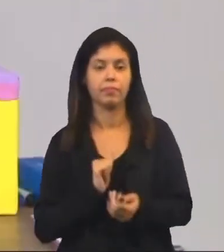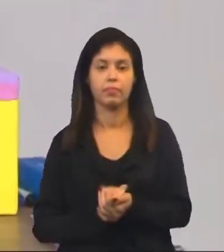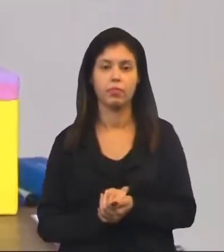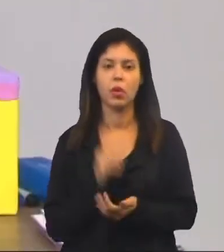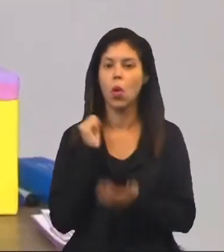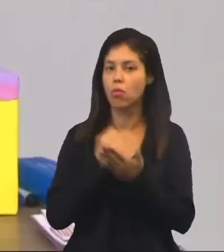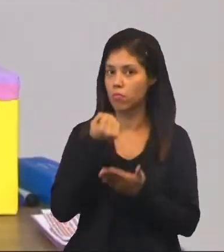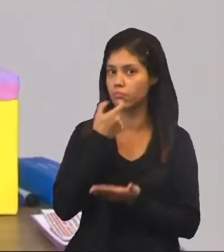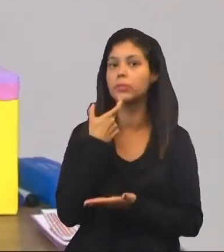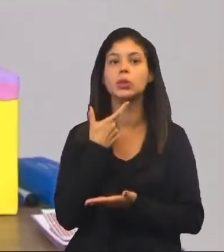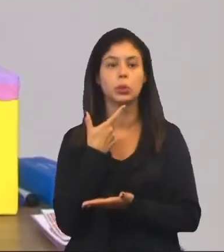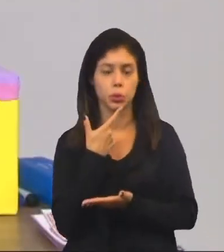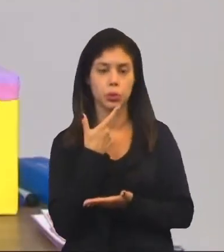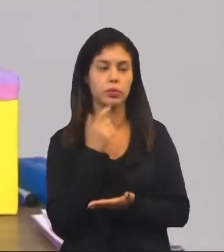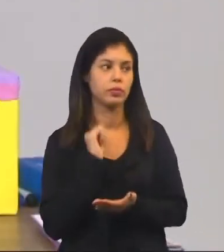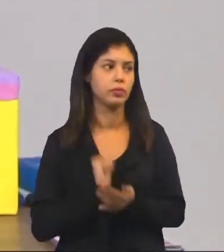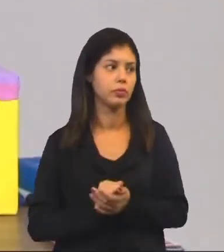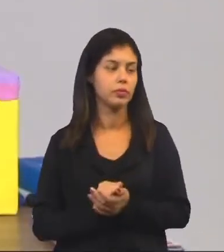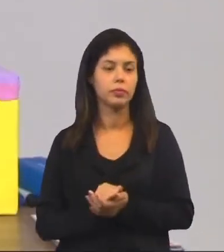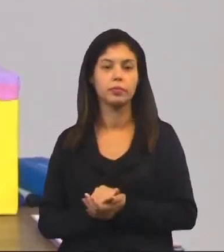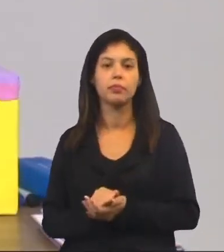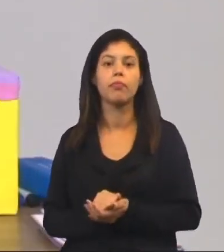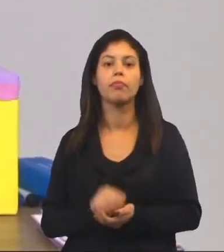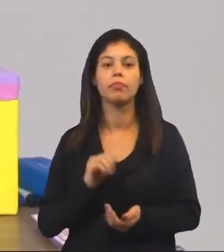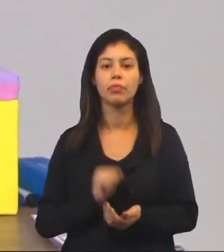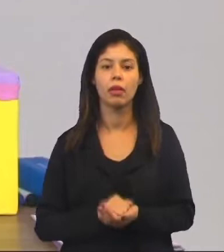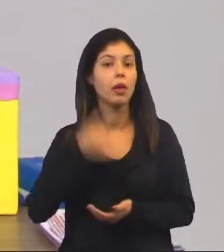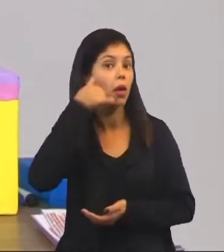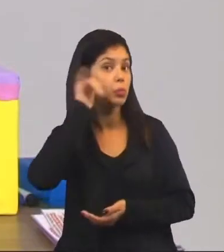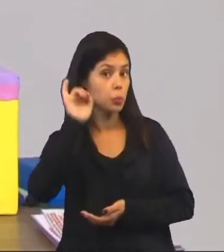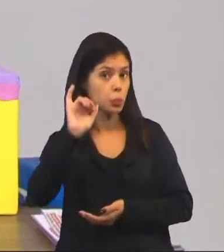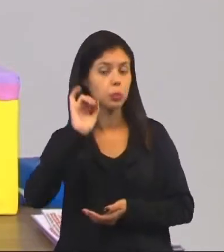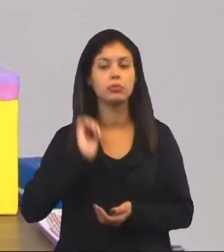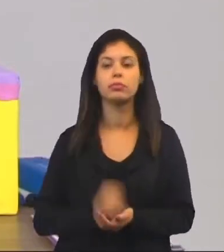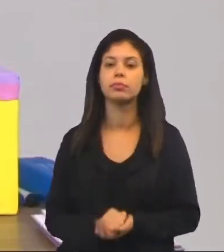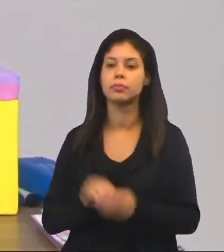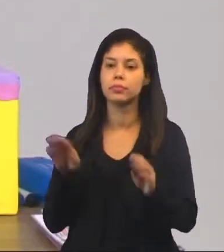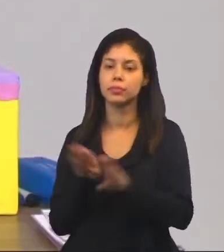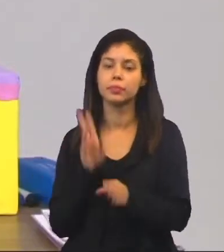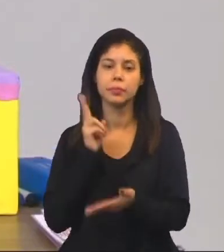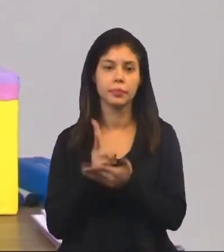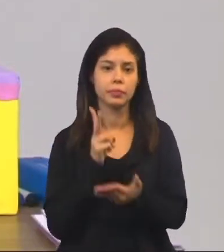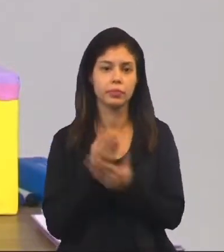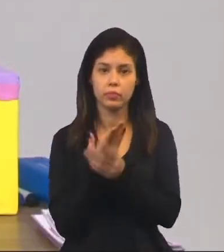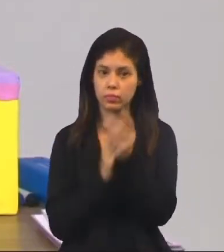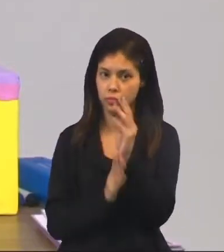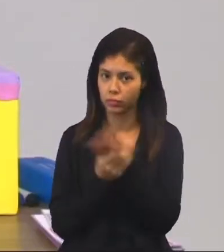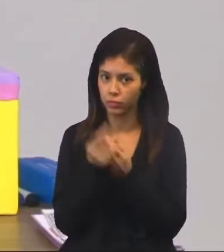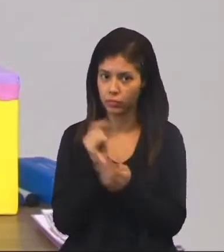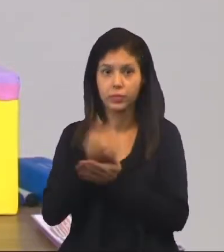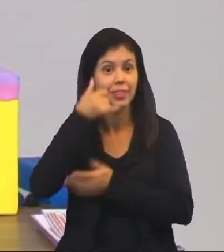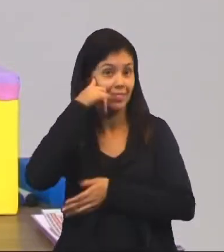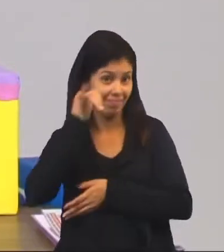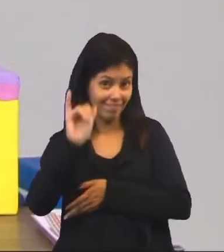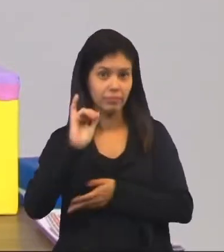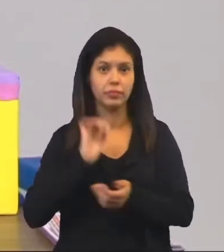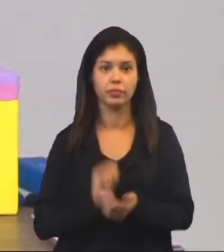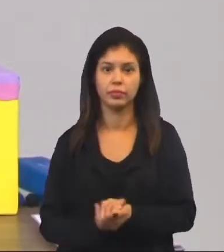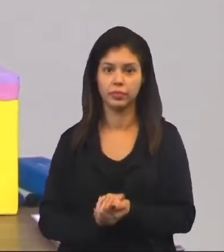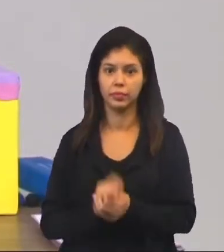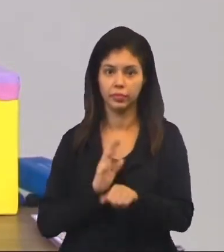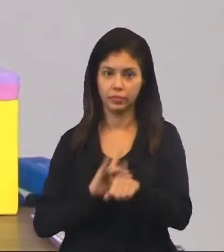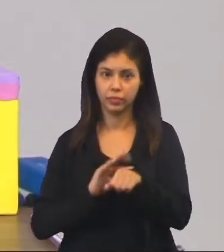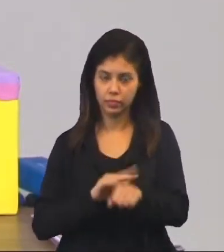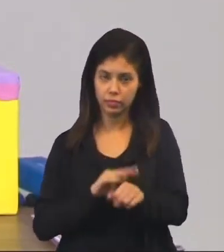Com antibióticos e a prevenção, você pode estar lavando sempre as mãos para evitar pegar